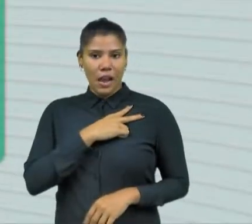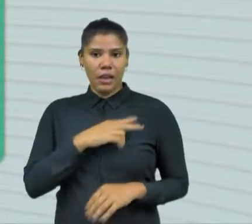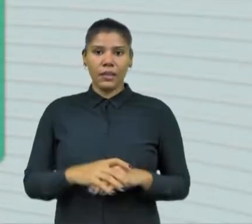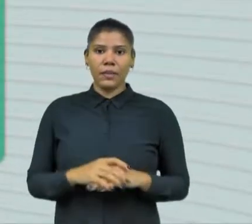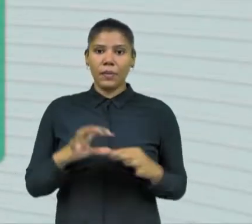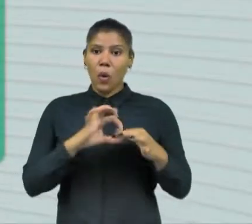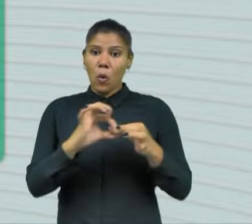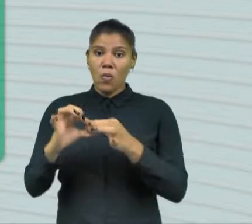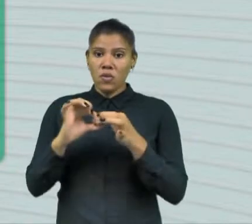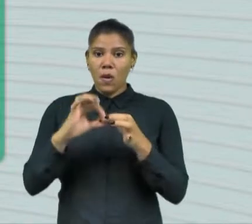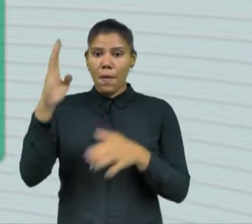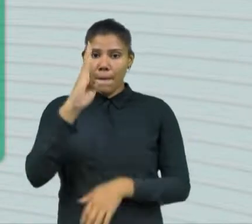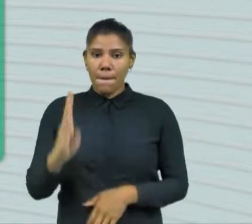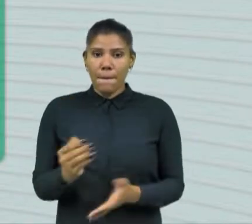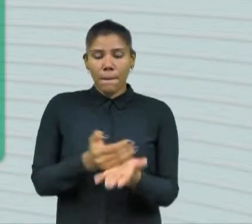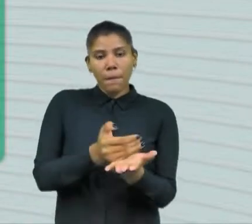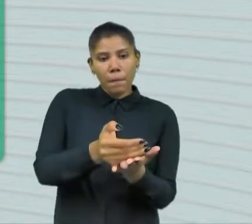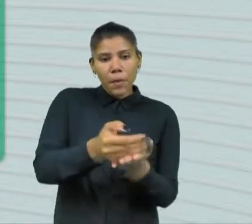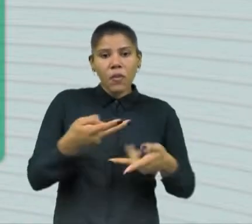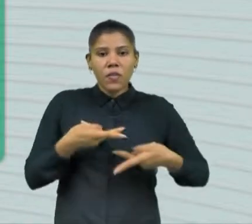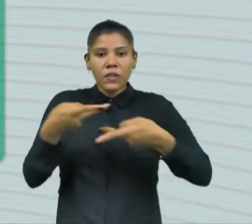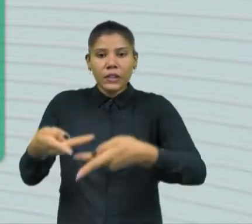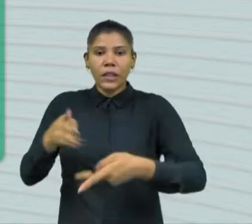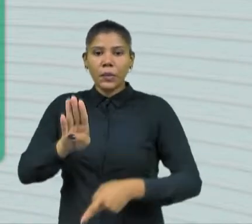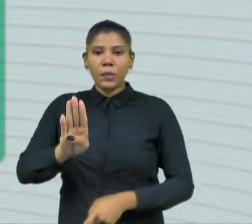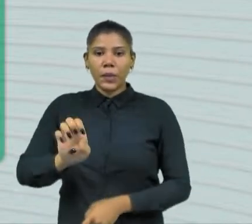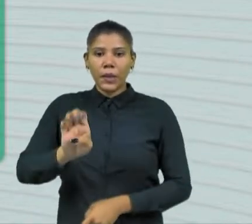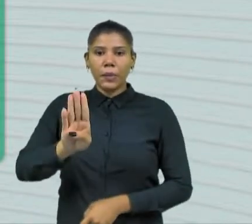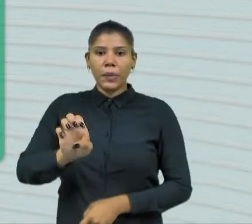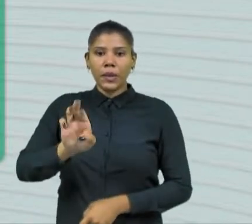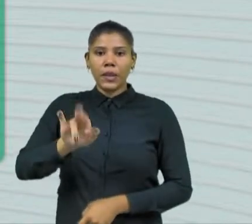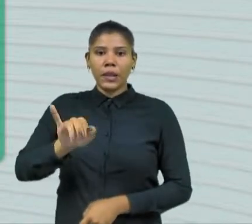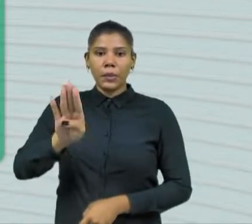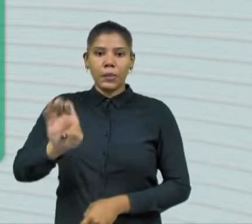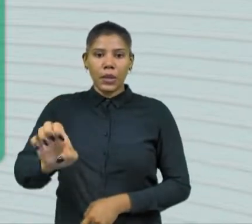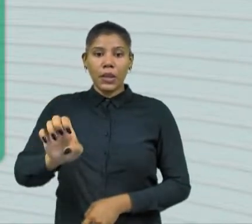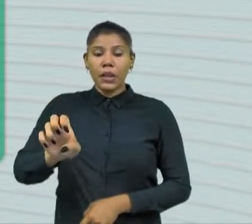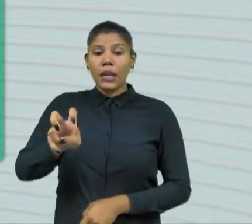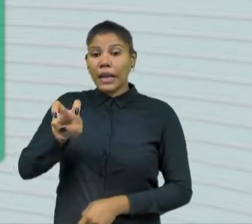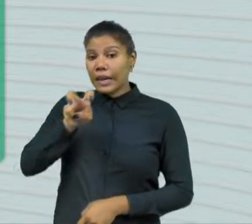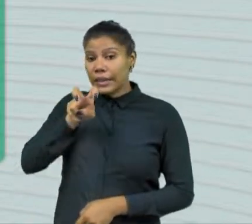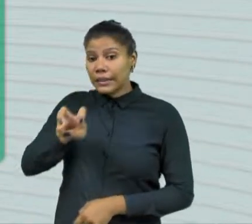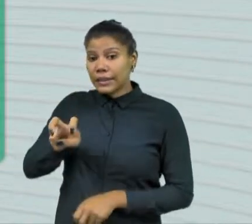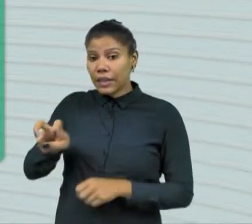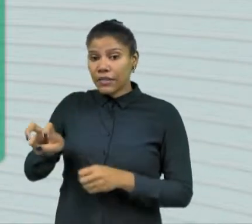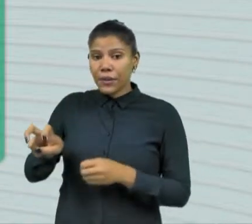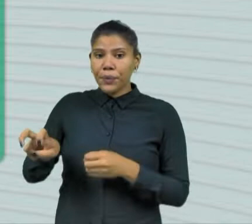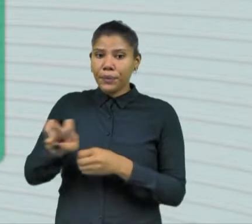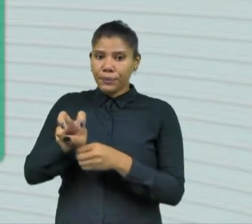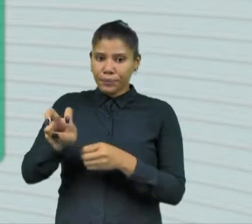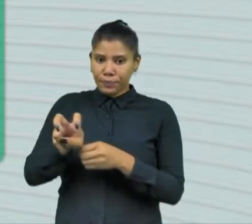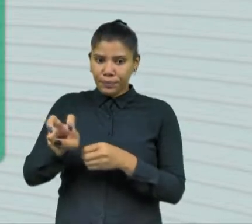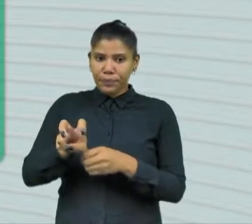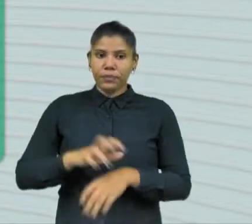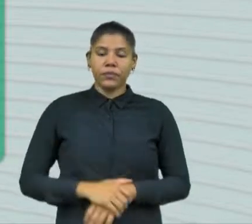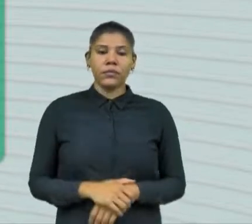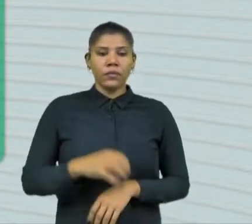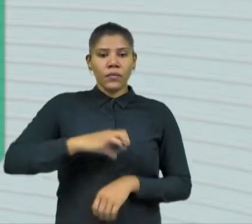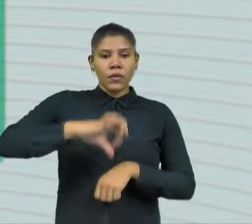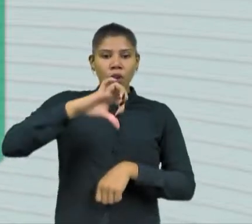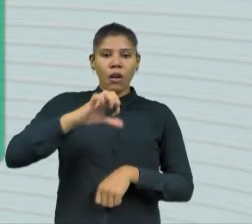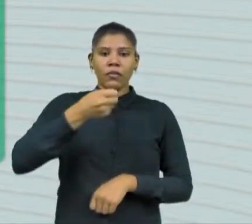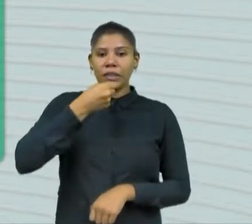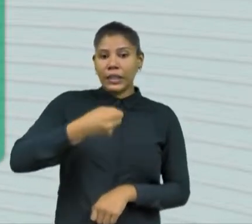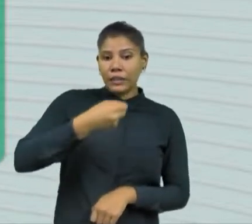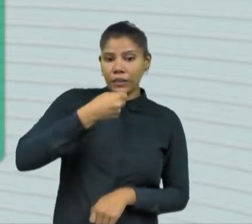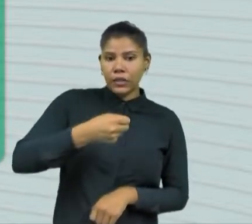Brasil, deu início à programação nos municípios de Beberibe e Cascavel. À tarde, concede a entrevista para a TV e participa de encontro no Comitê